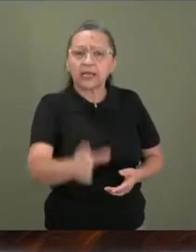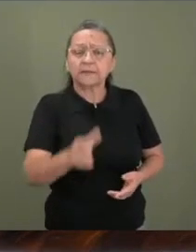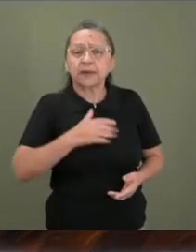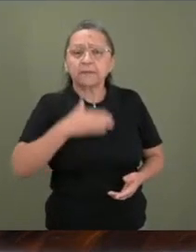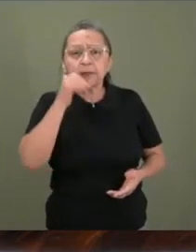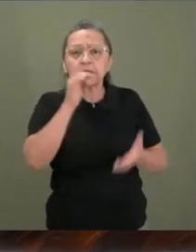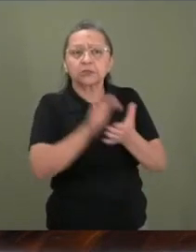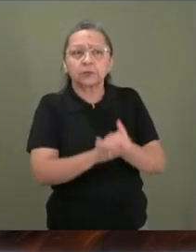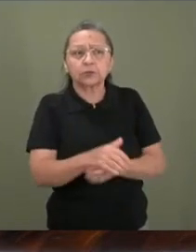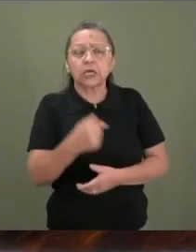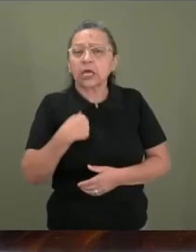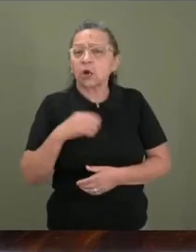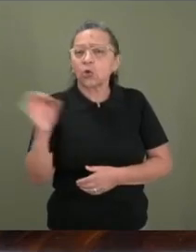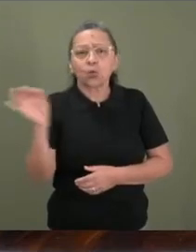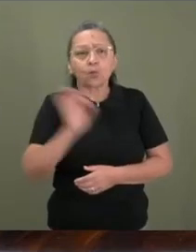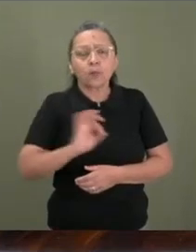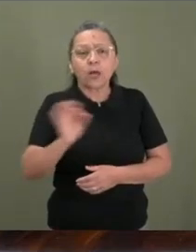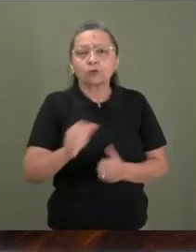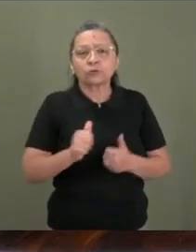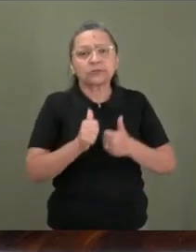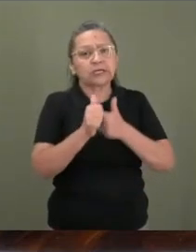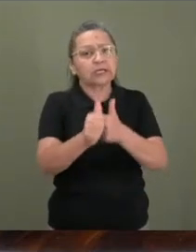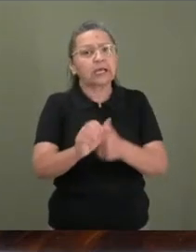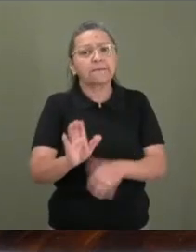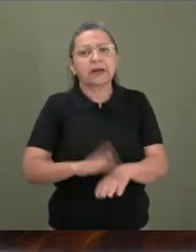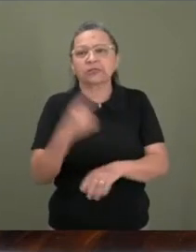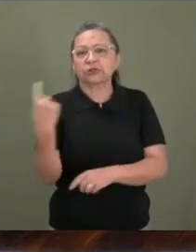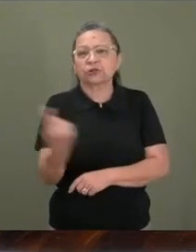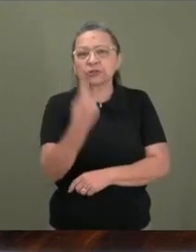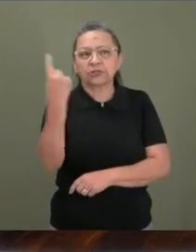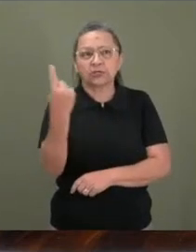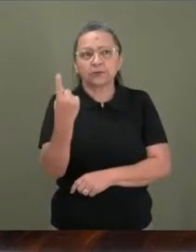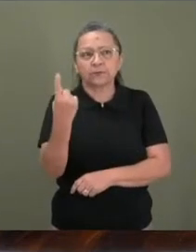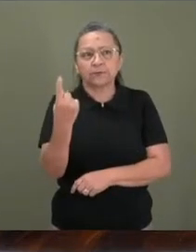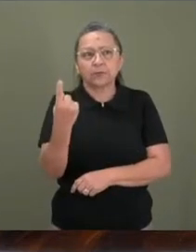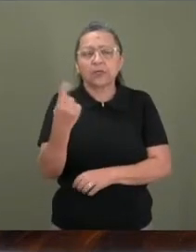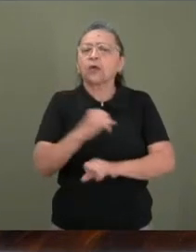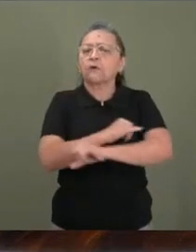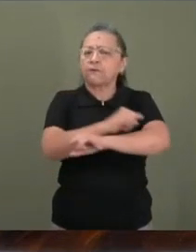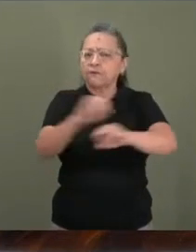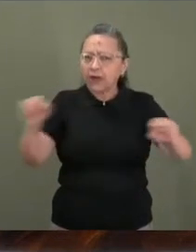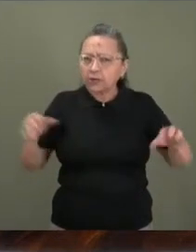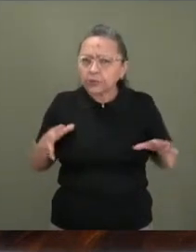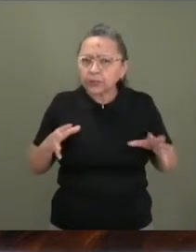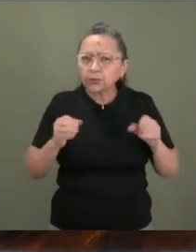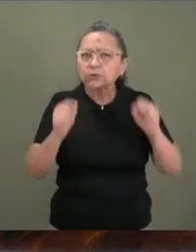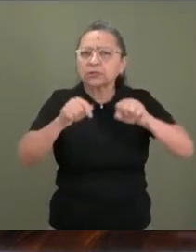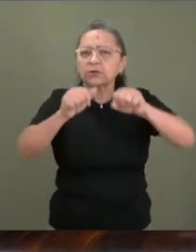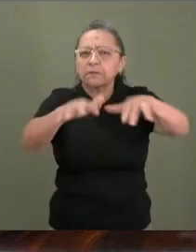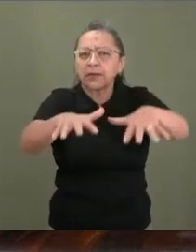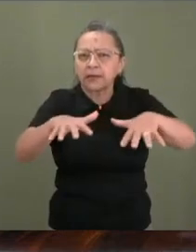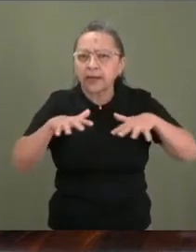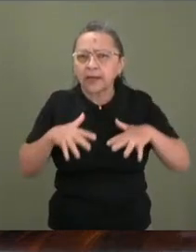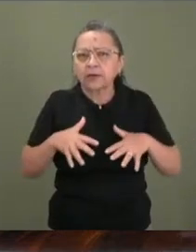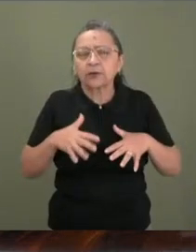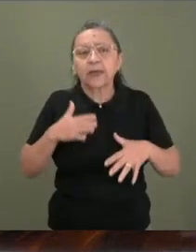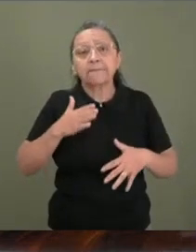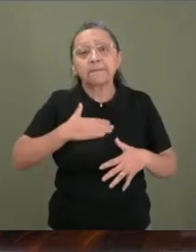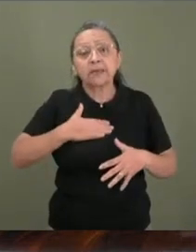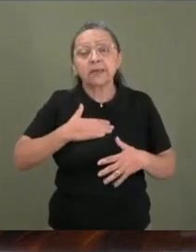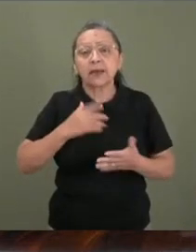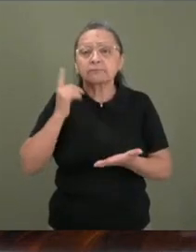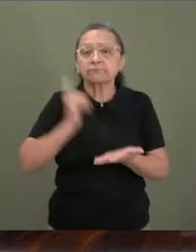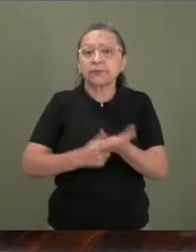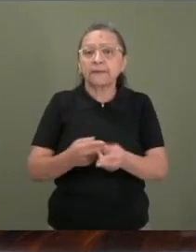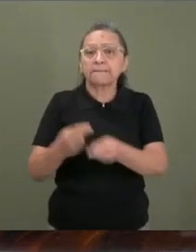seguirei mais sozinho. Digo para todos aqui, aqui no plenário, que a minha missão